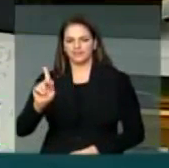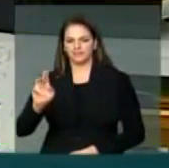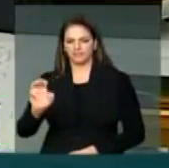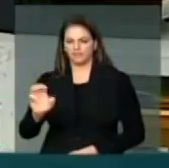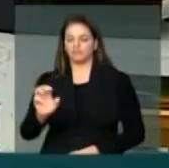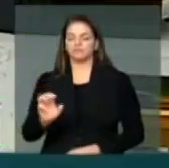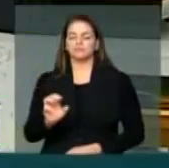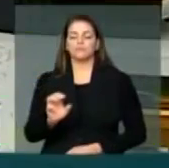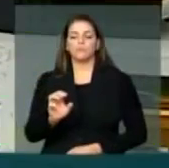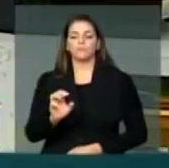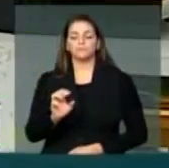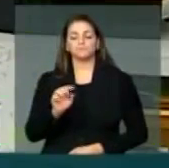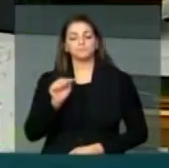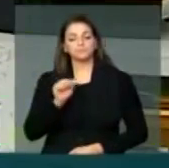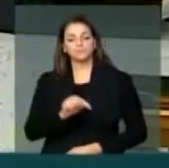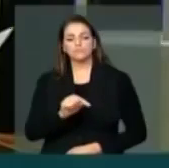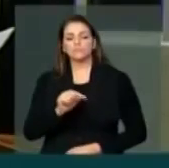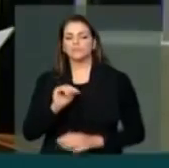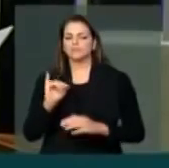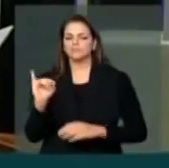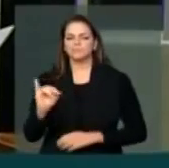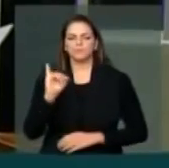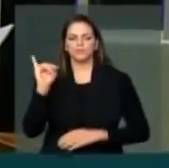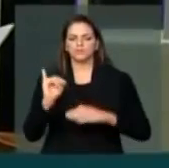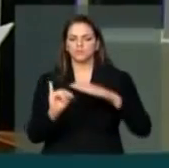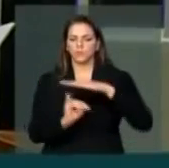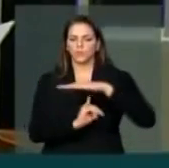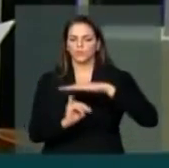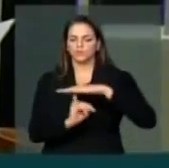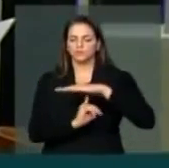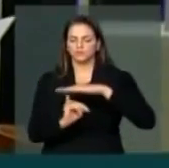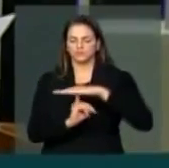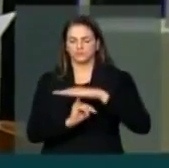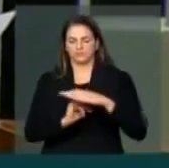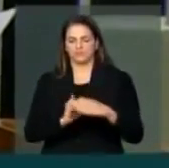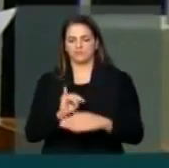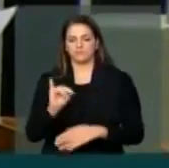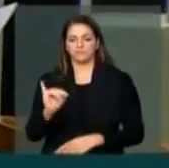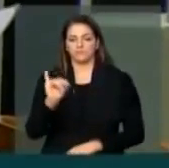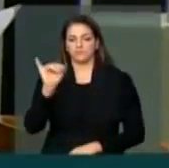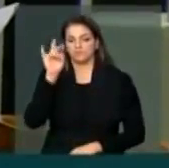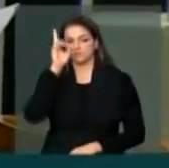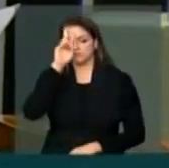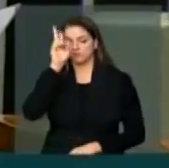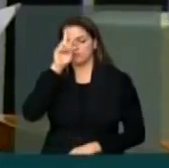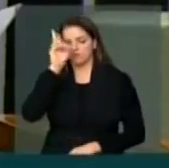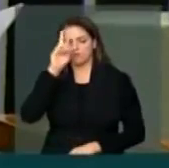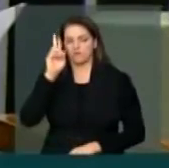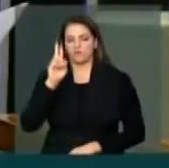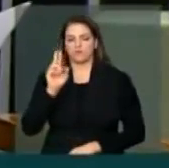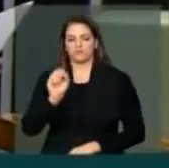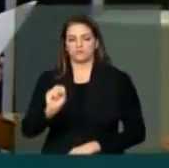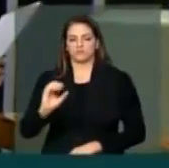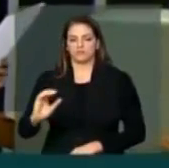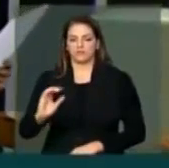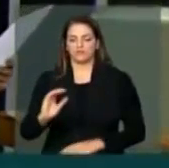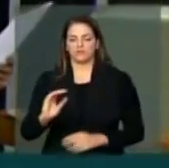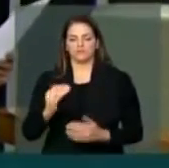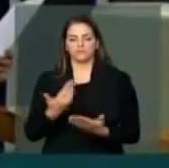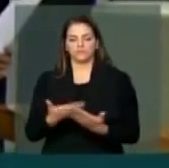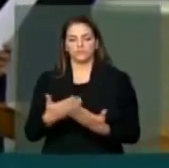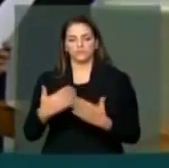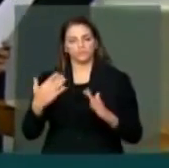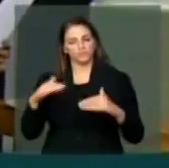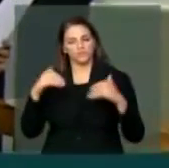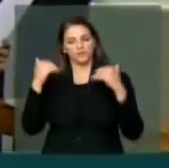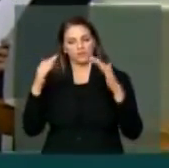Trata-se de uma instituição constituída um marco da história do ensino superior de Santa Catarina. Criada